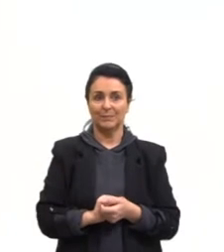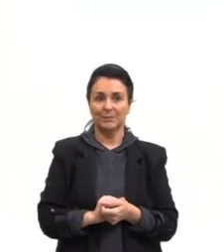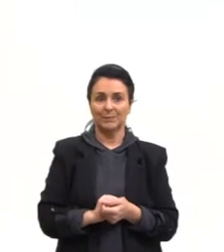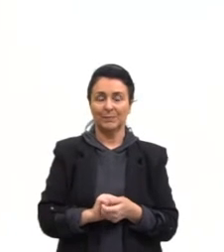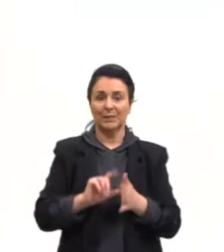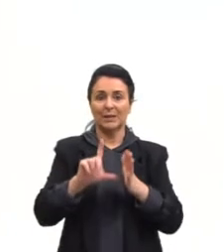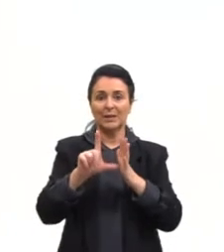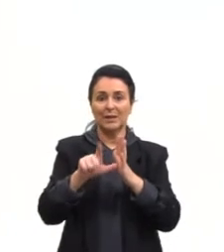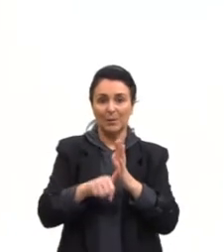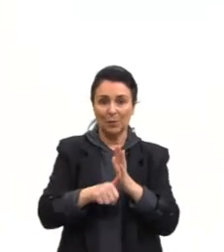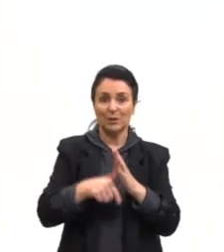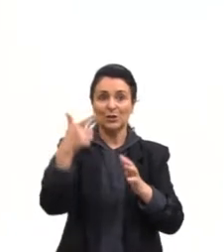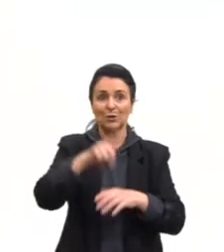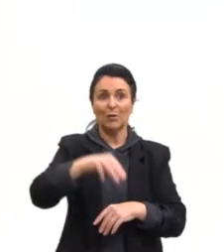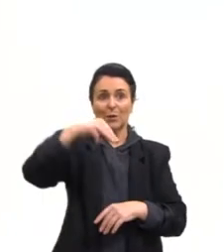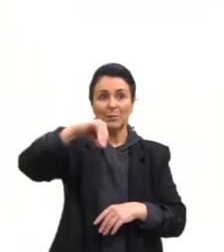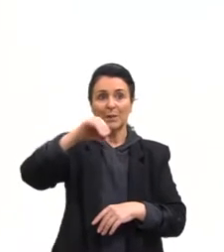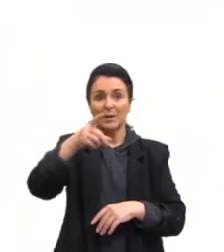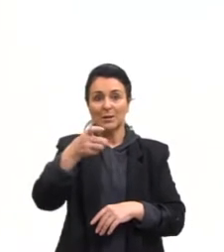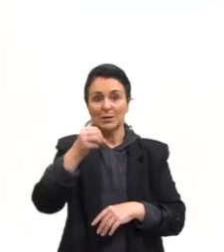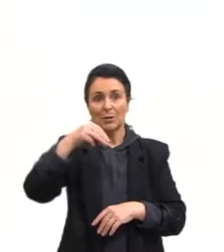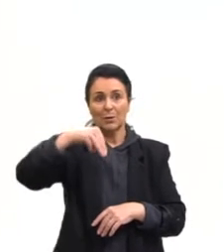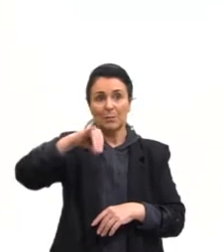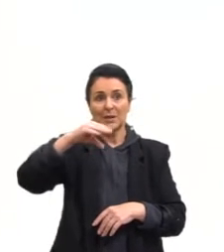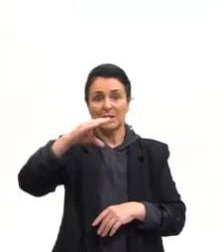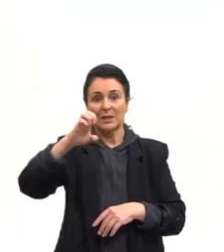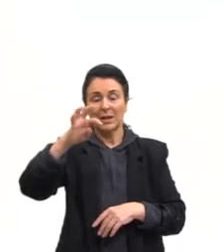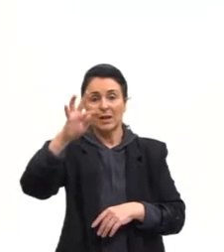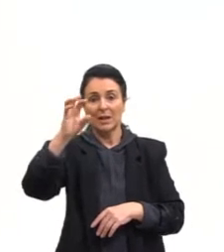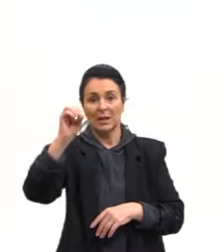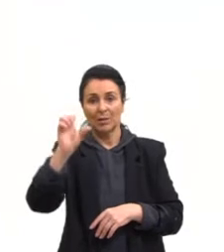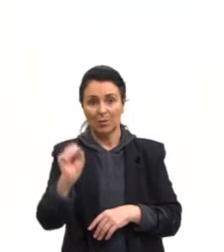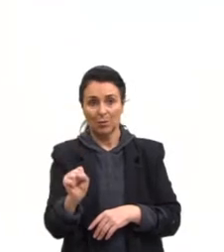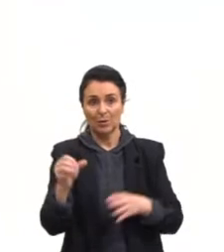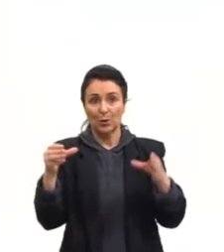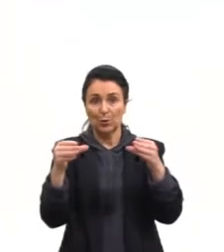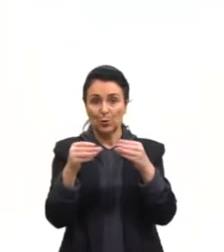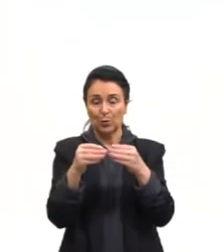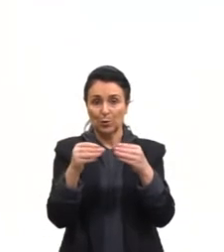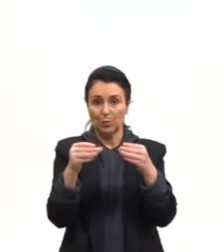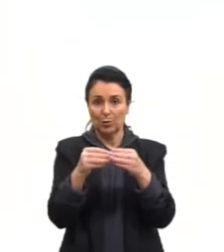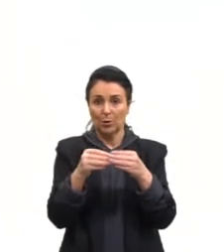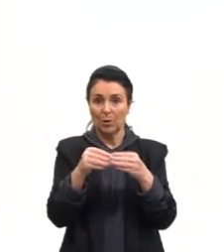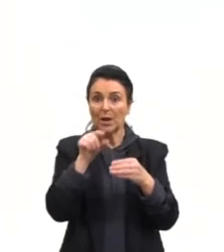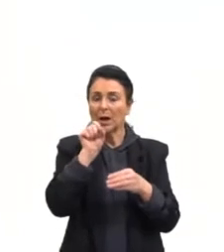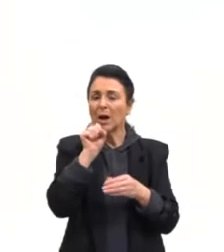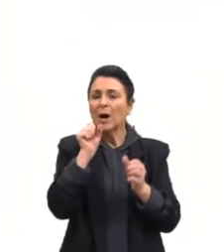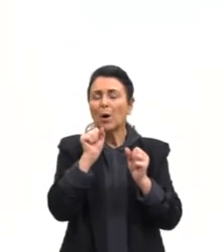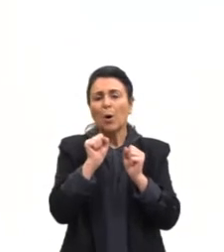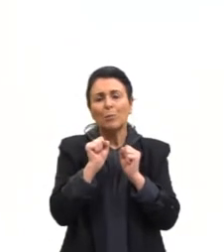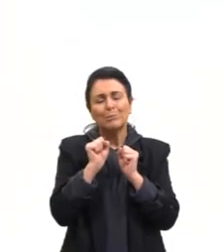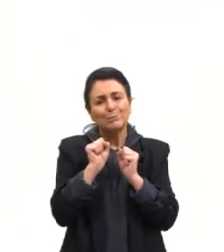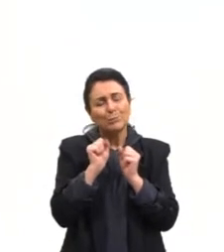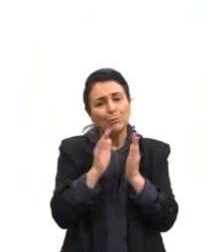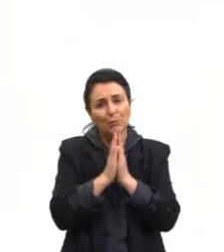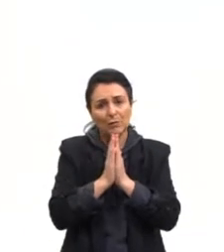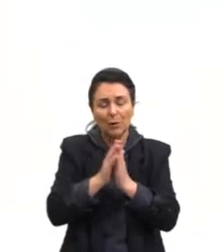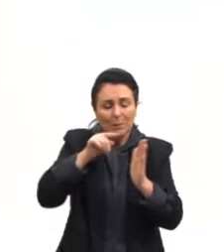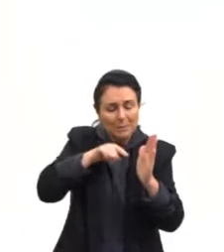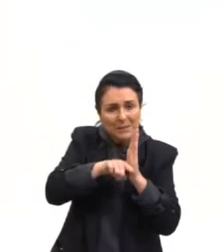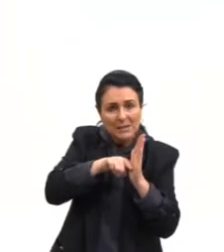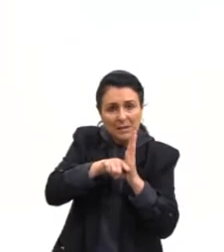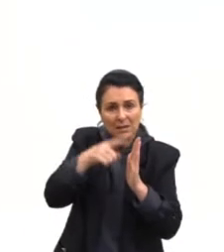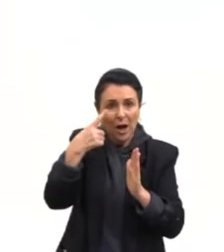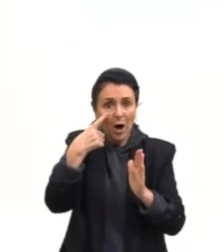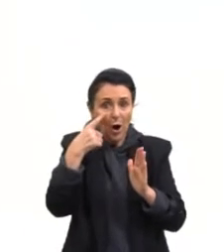Depois, nós temos os mixomisetos que eu deixei por último, porque, gente, se vocês puderem pesquisar sobre esses bichos,